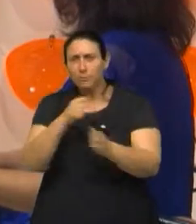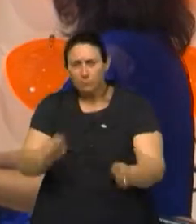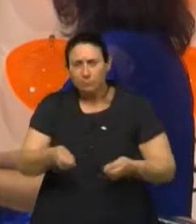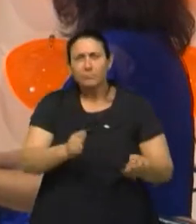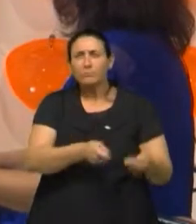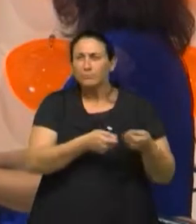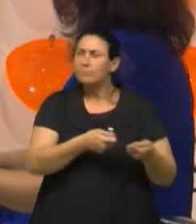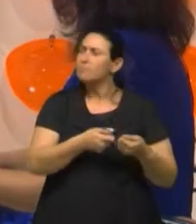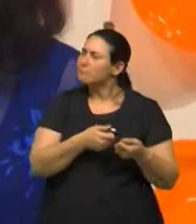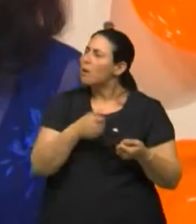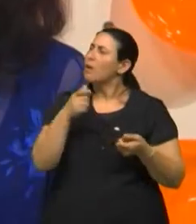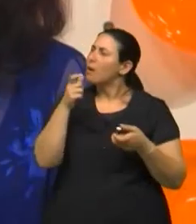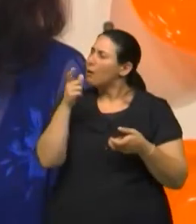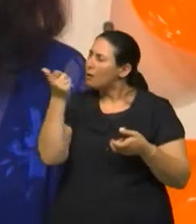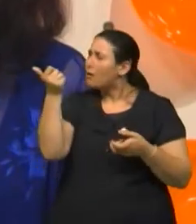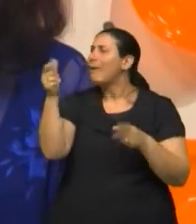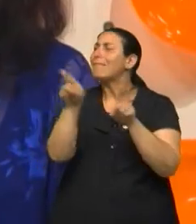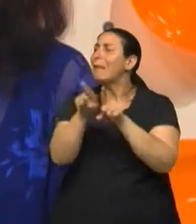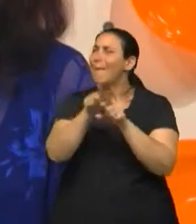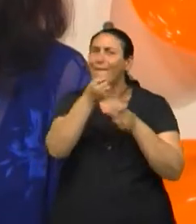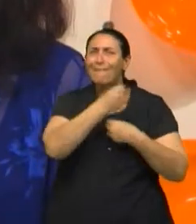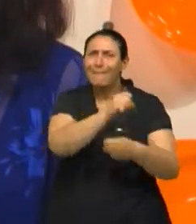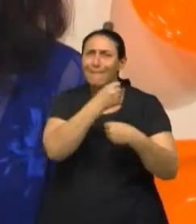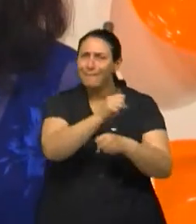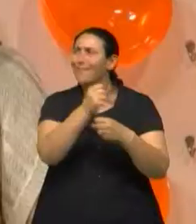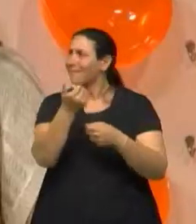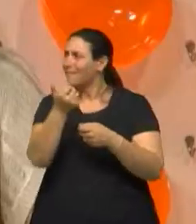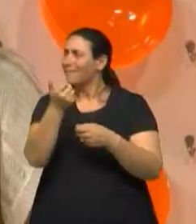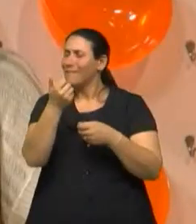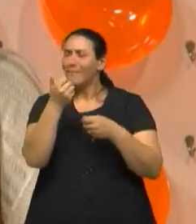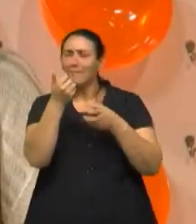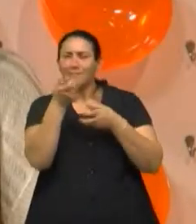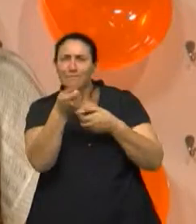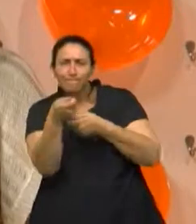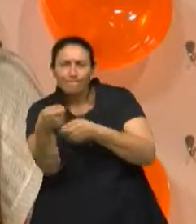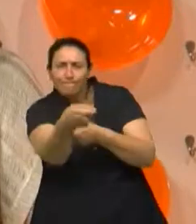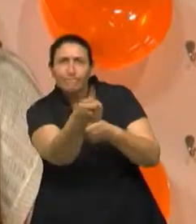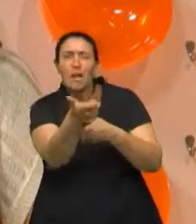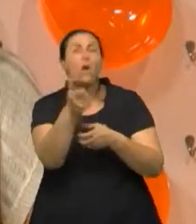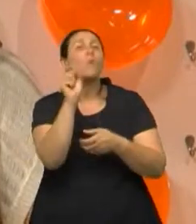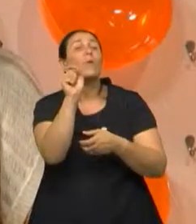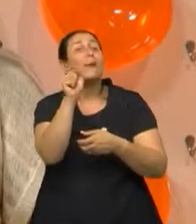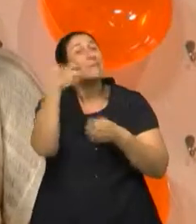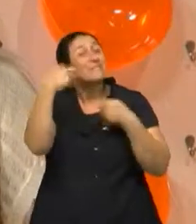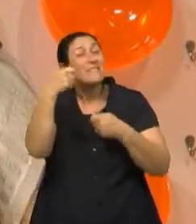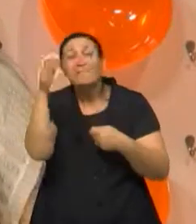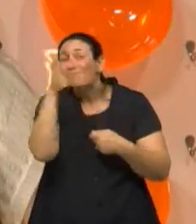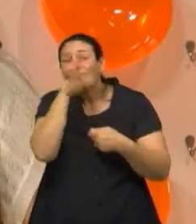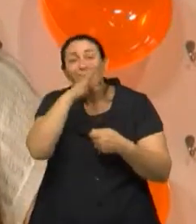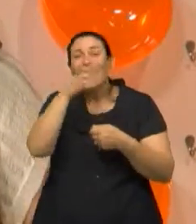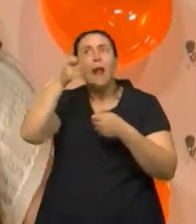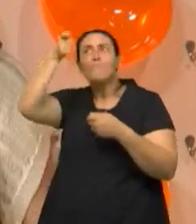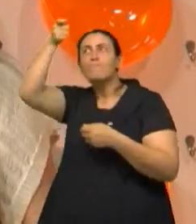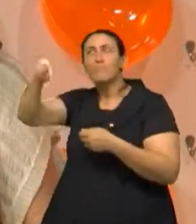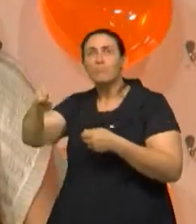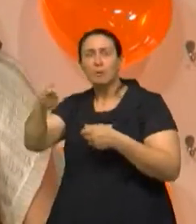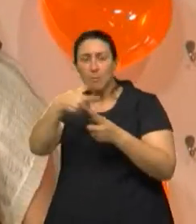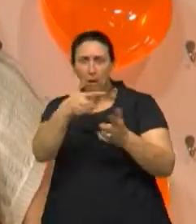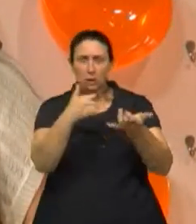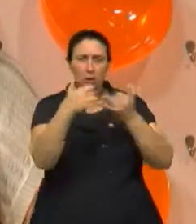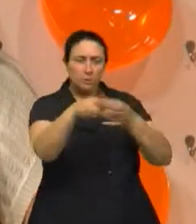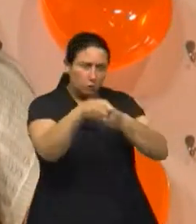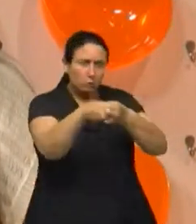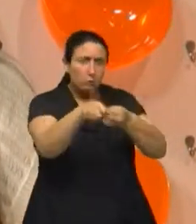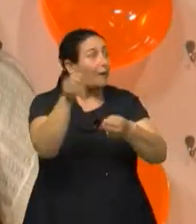doutor, de vassoura para mexer na pessoa? O mais importante é tentar cortar a fonte de energia que está causando